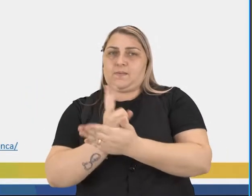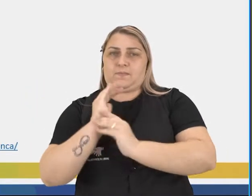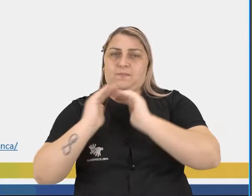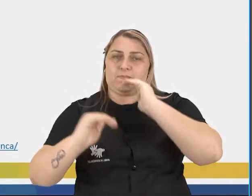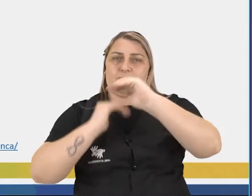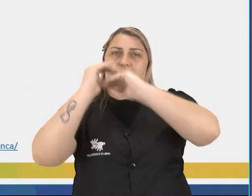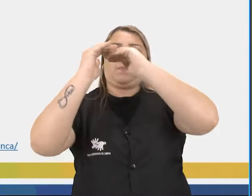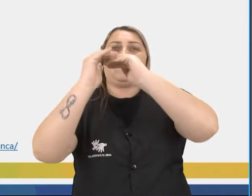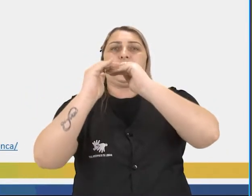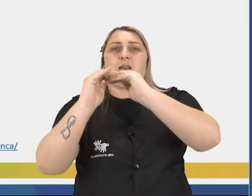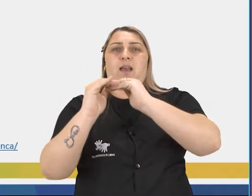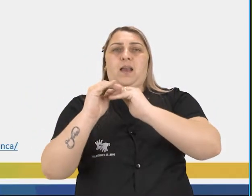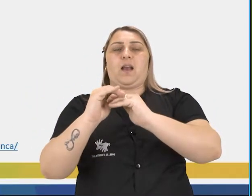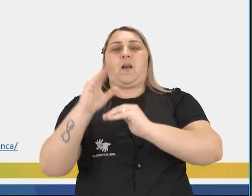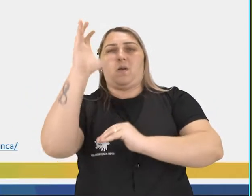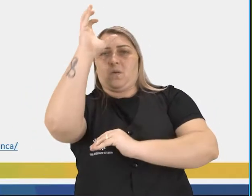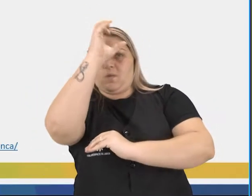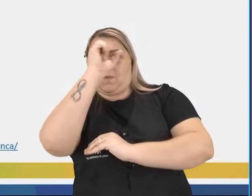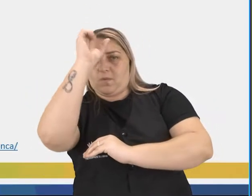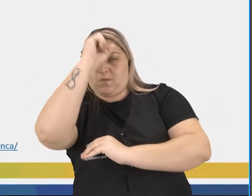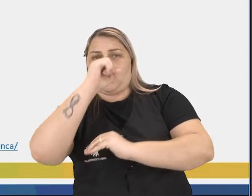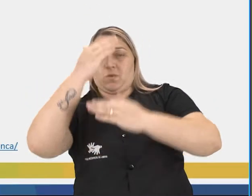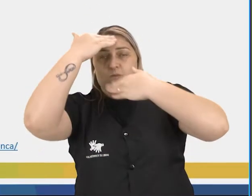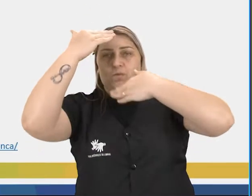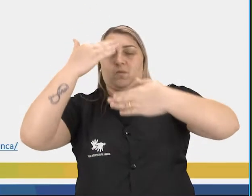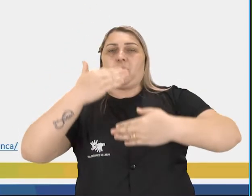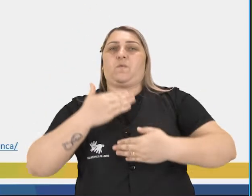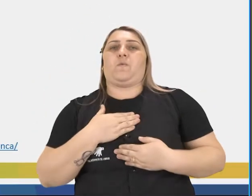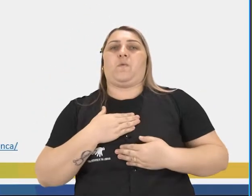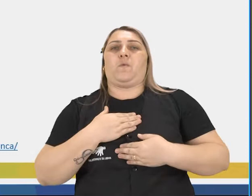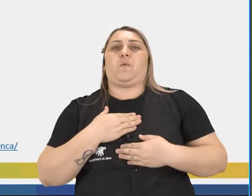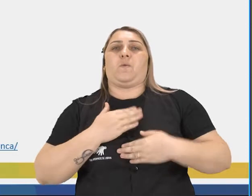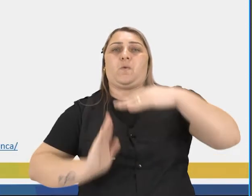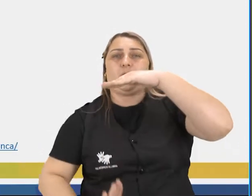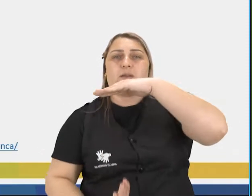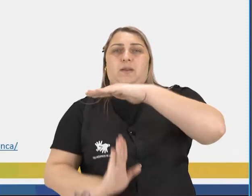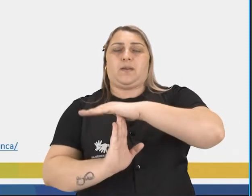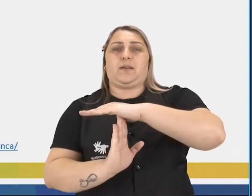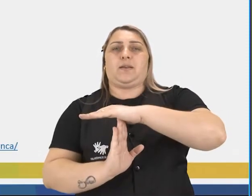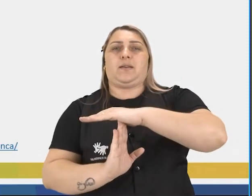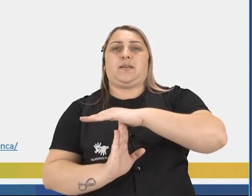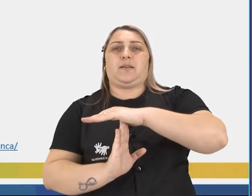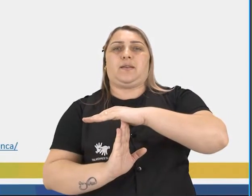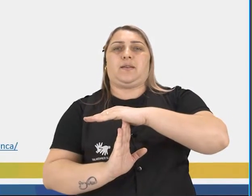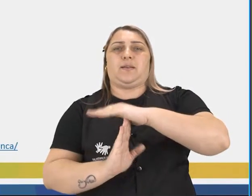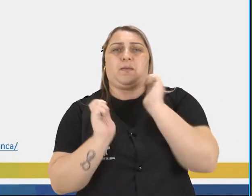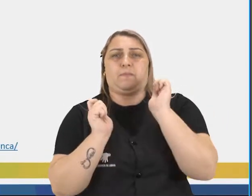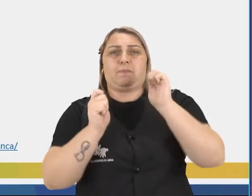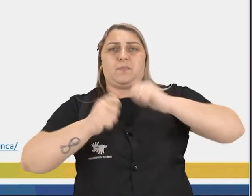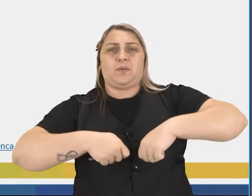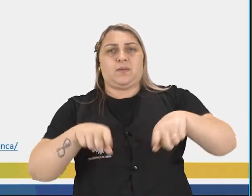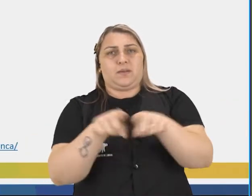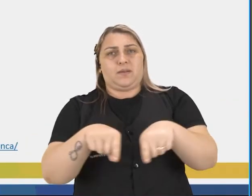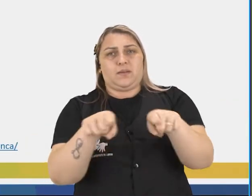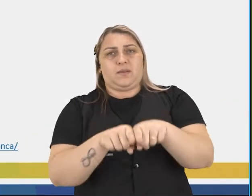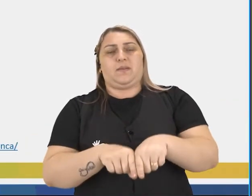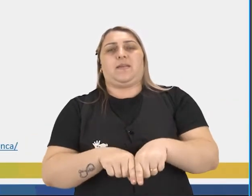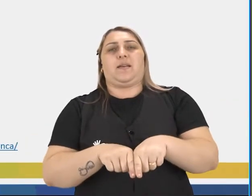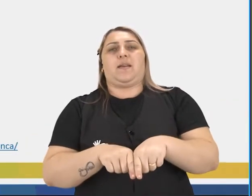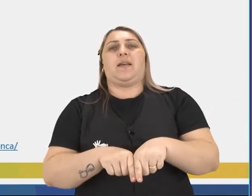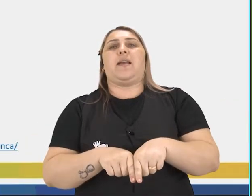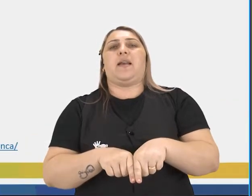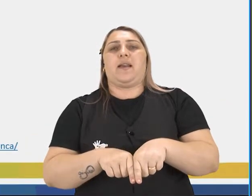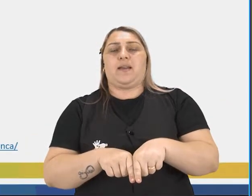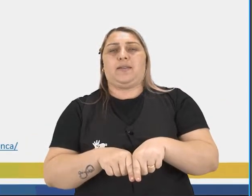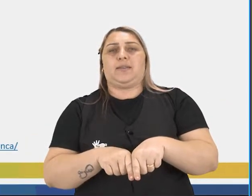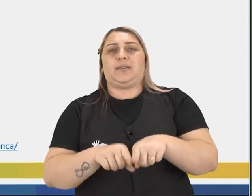processo de autoconhecimento do corpo, de seus limites e de suas possibilidades. É um instrumento de